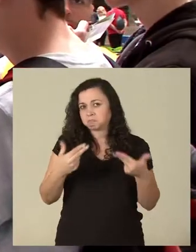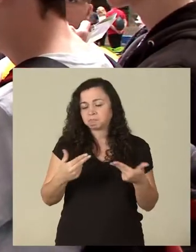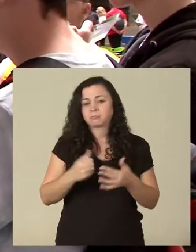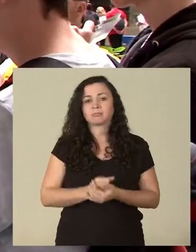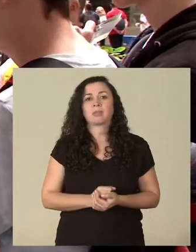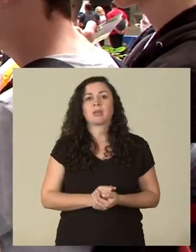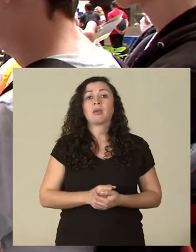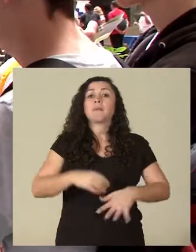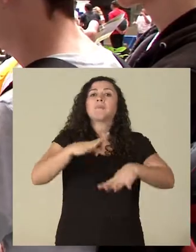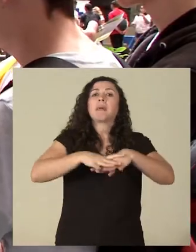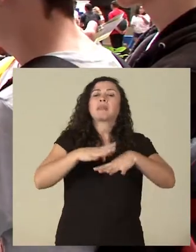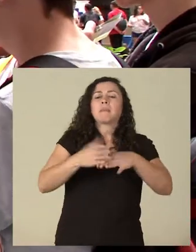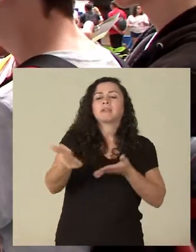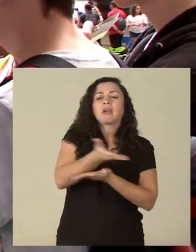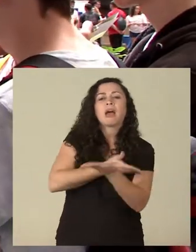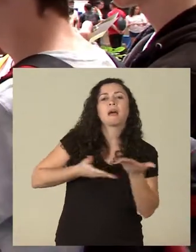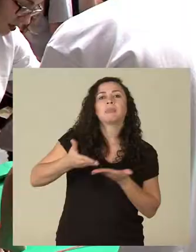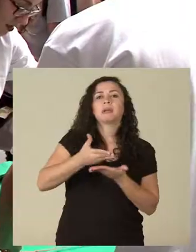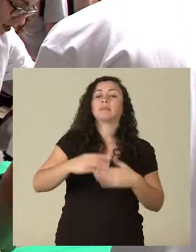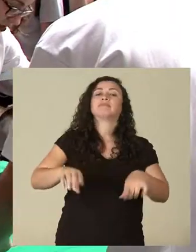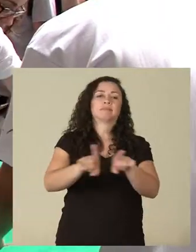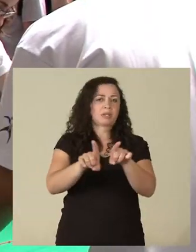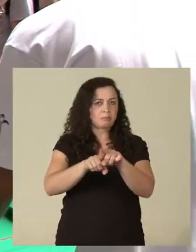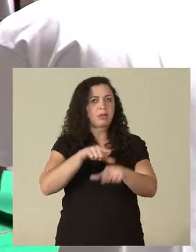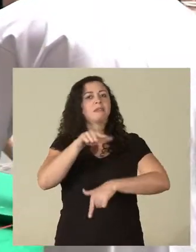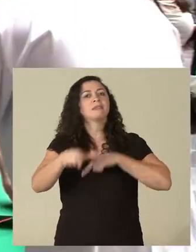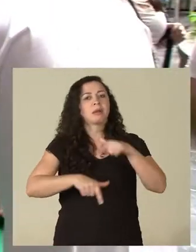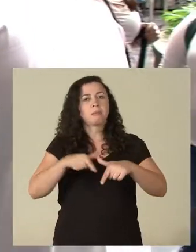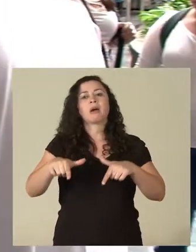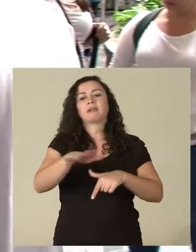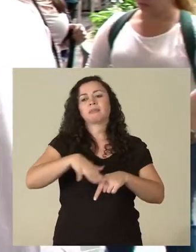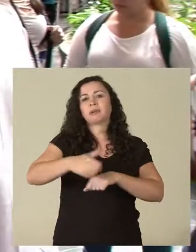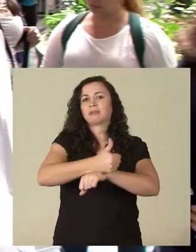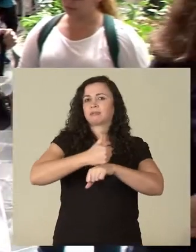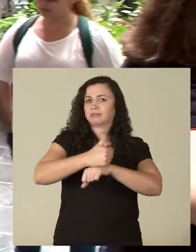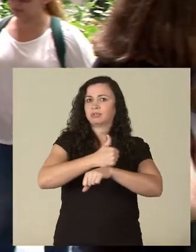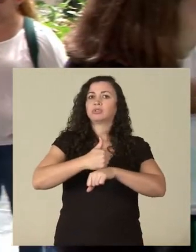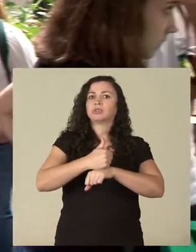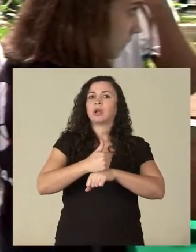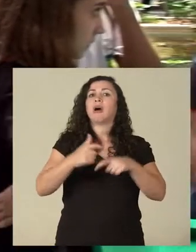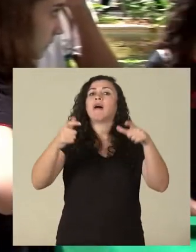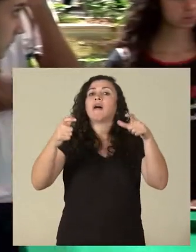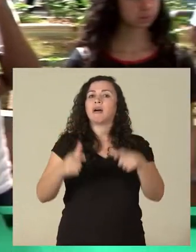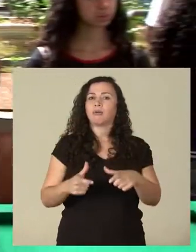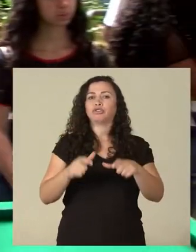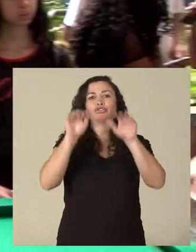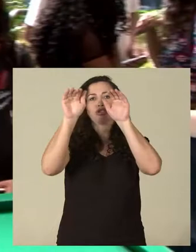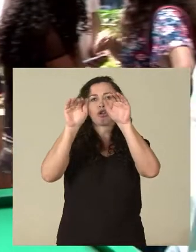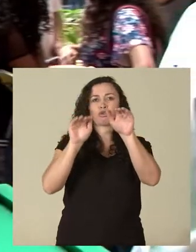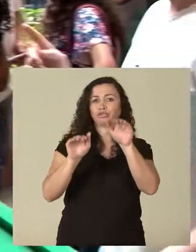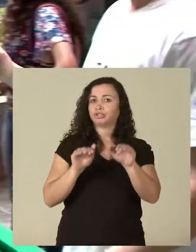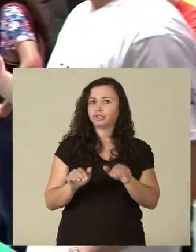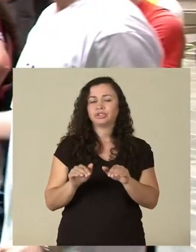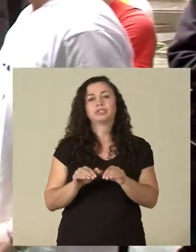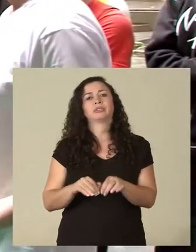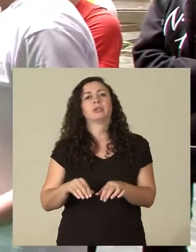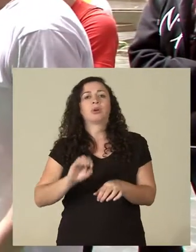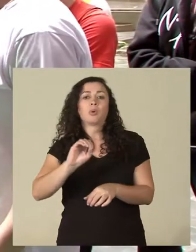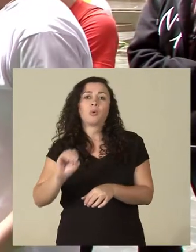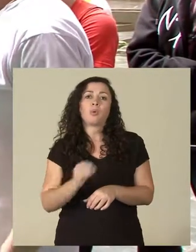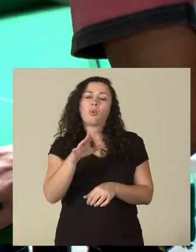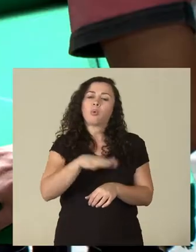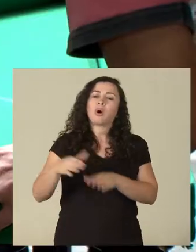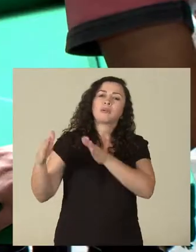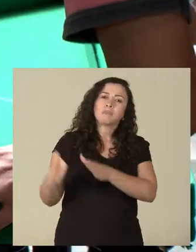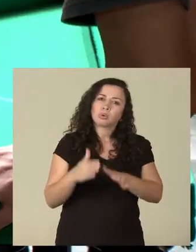matemático aplicado também trabalha no mercado profissional, em áreas de logística ou áreas